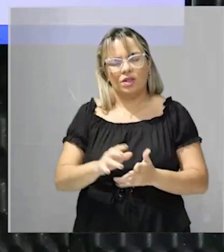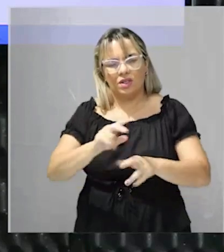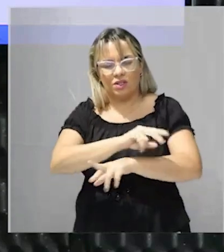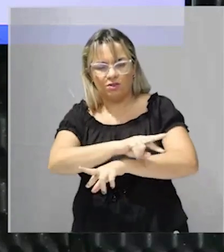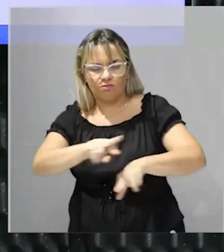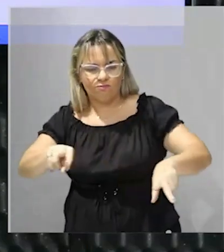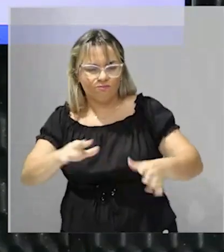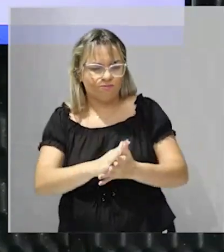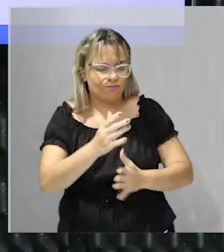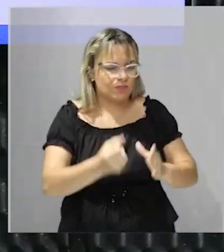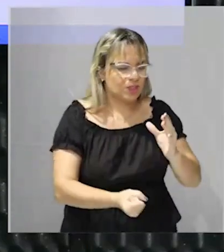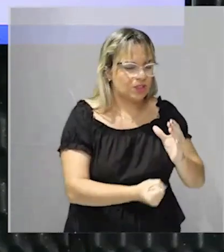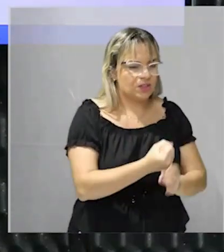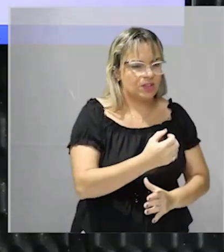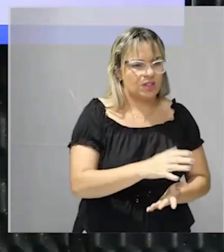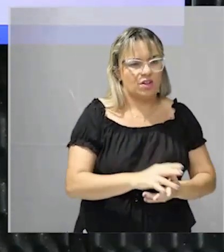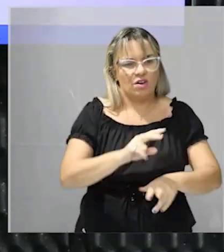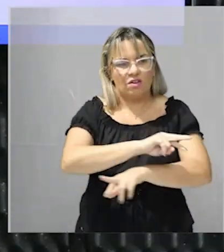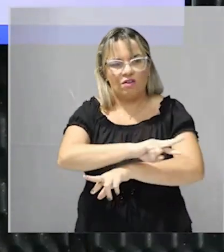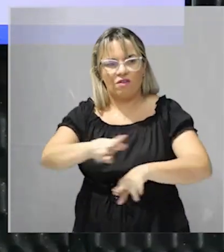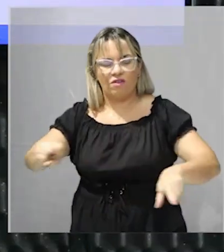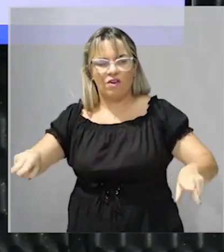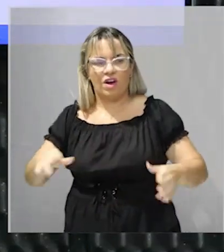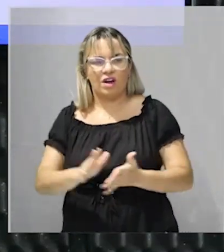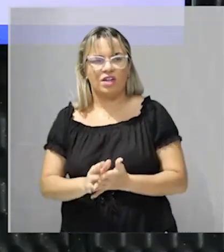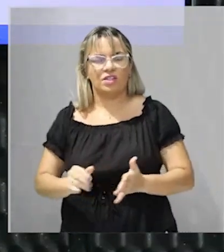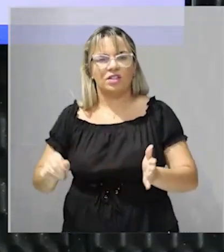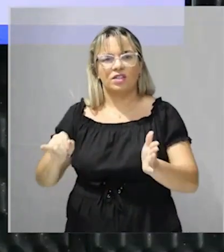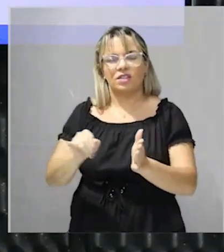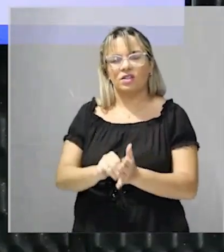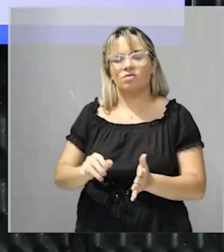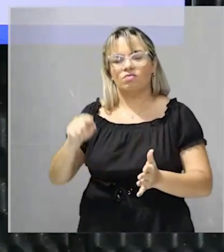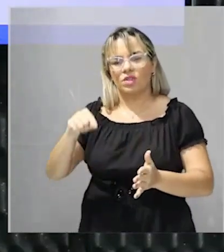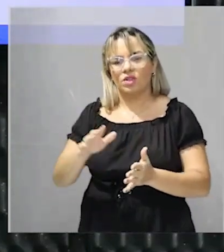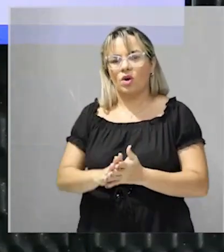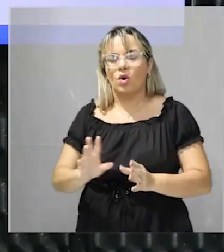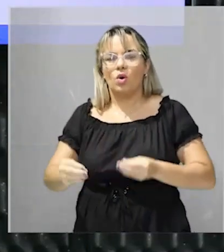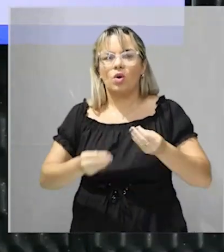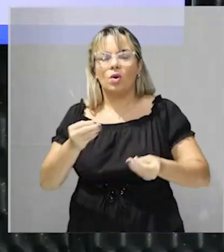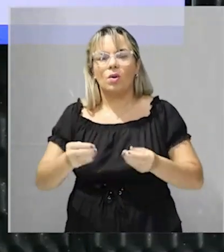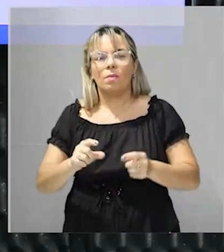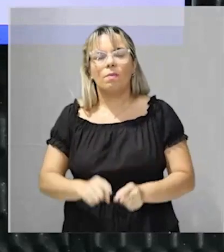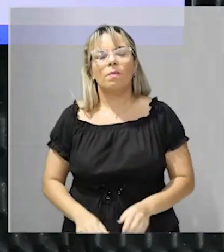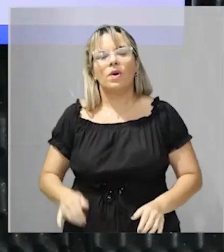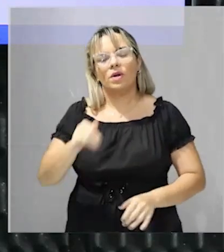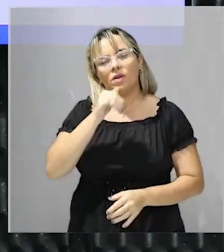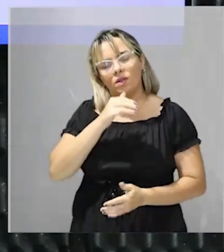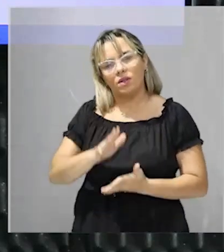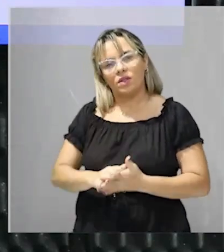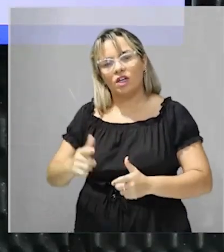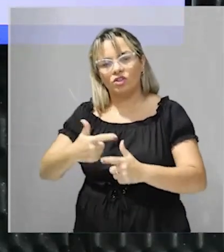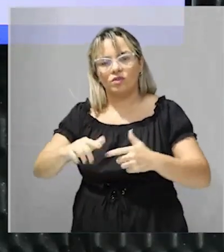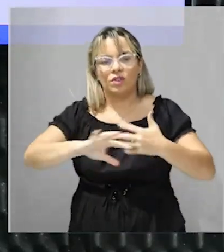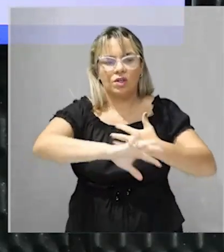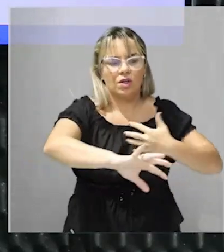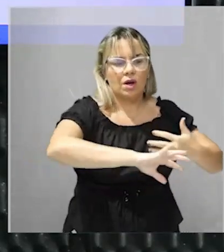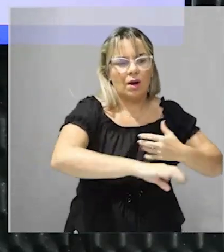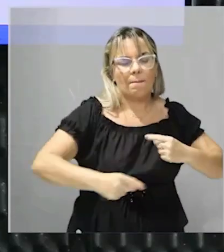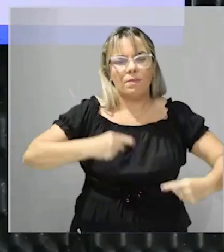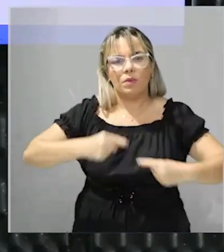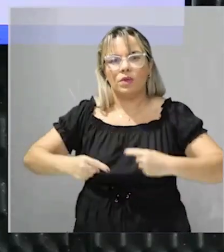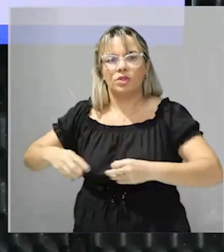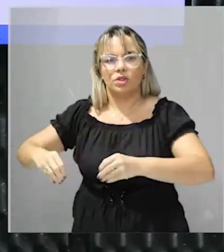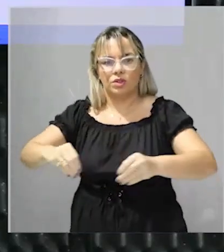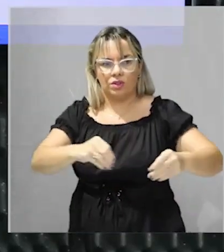na criação das múltiplas identidades ou seja da fragmentação política territorial então resposta a letra A